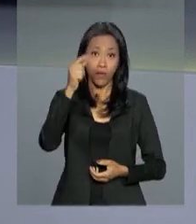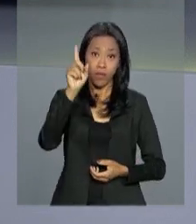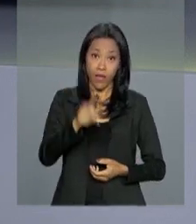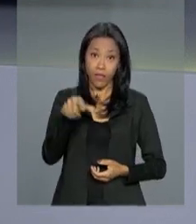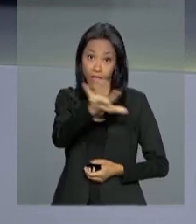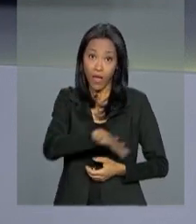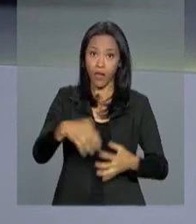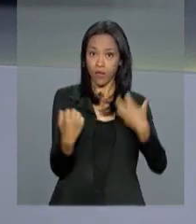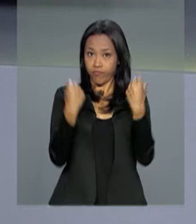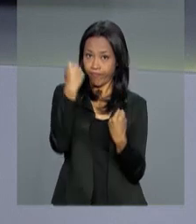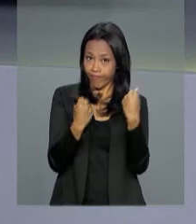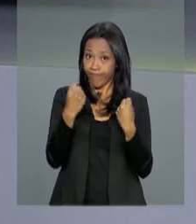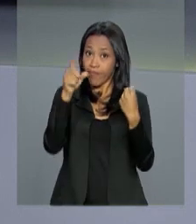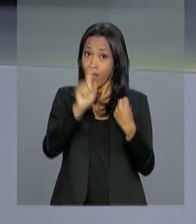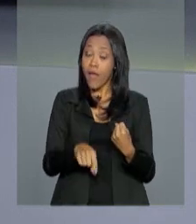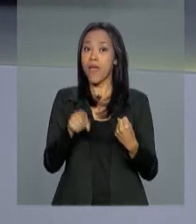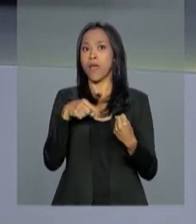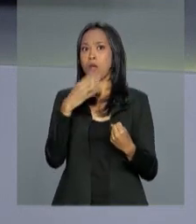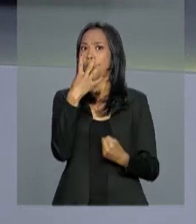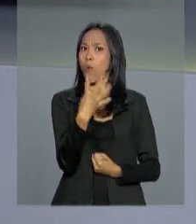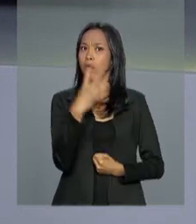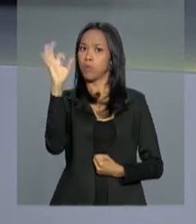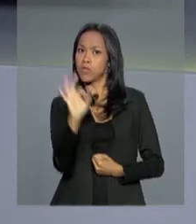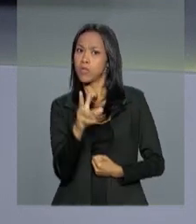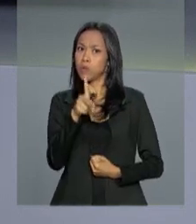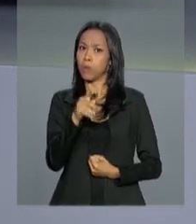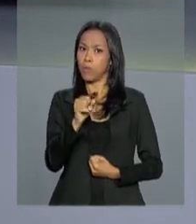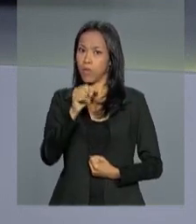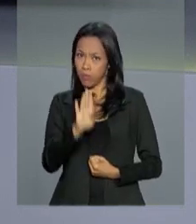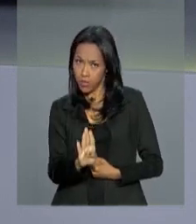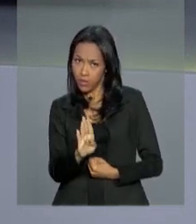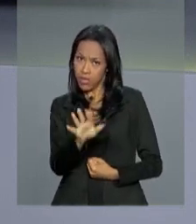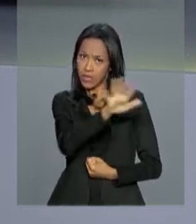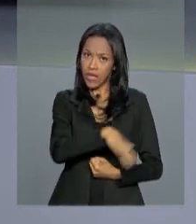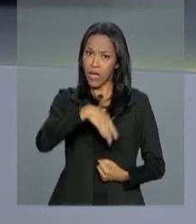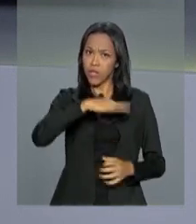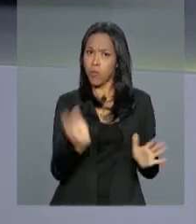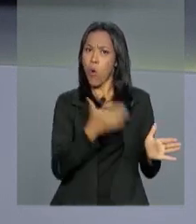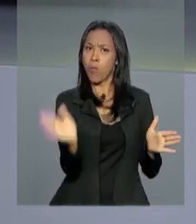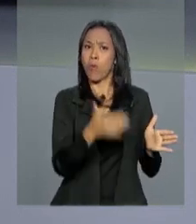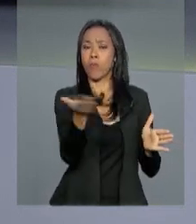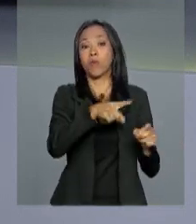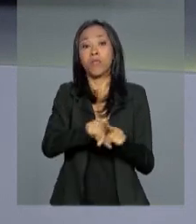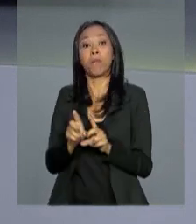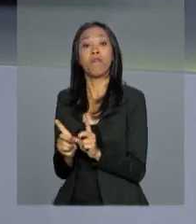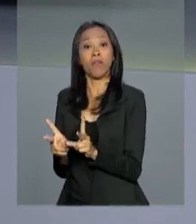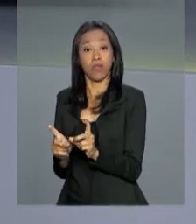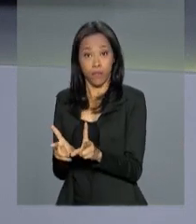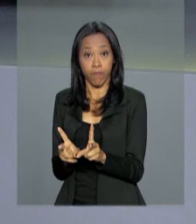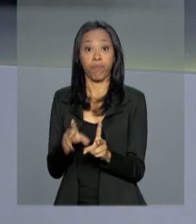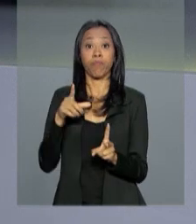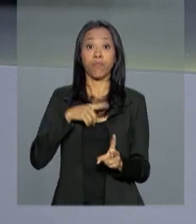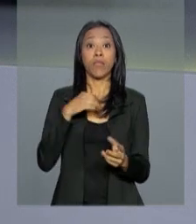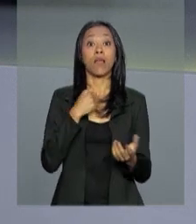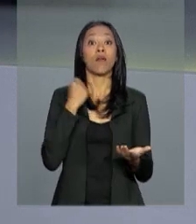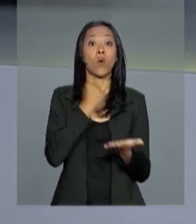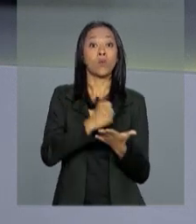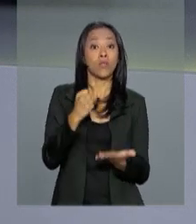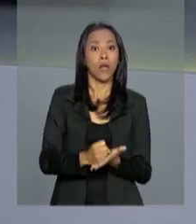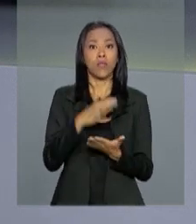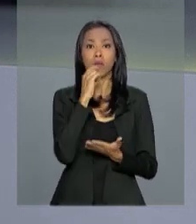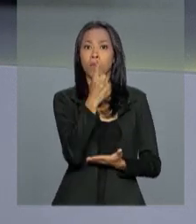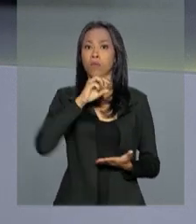Ela responde por 4% do PIB entre produção e venda. A área emprega também 1 milhão e 300 mil